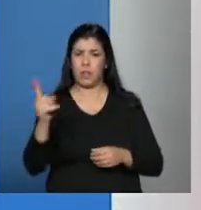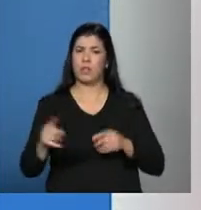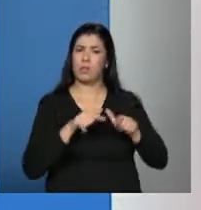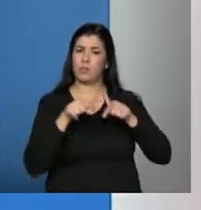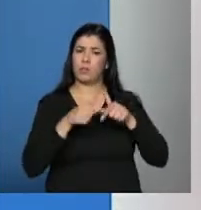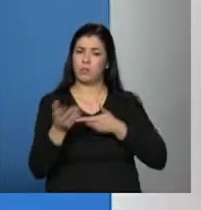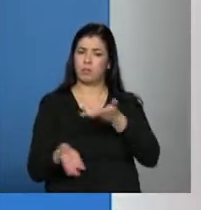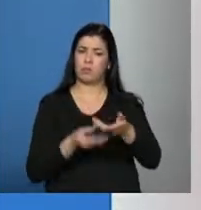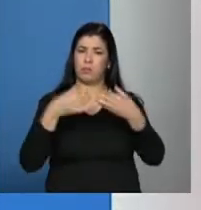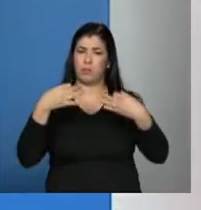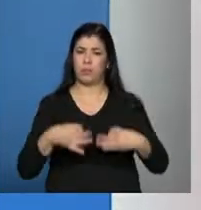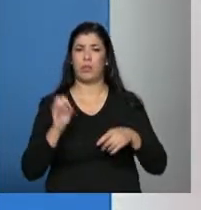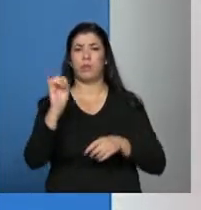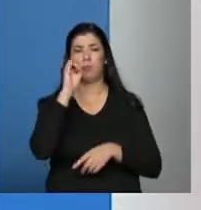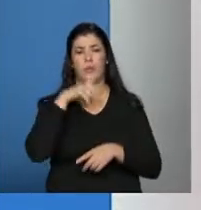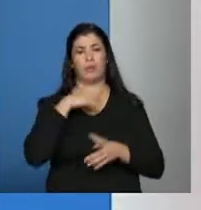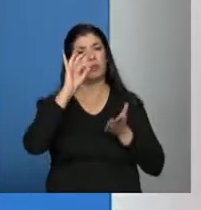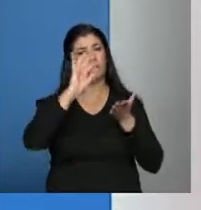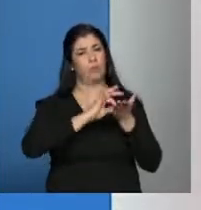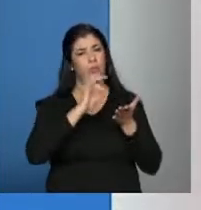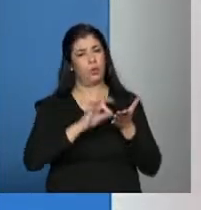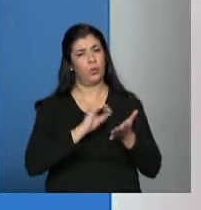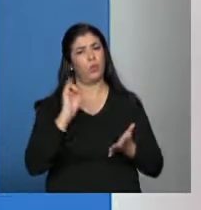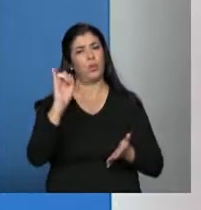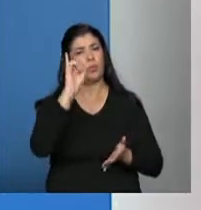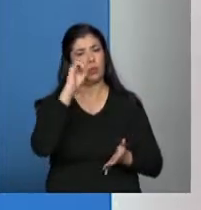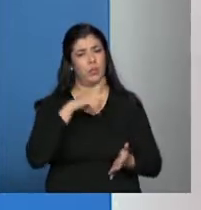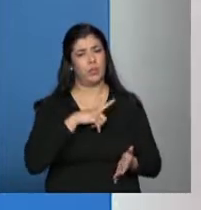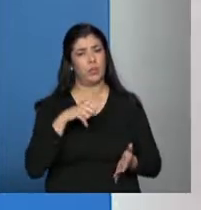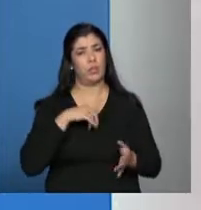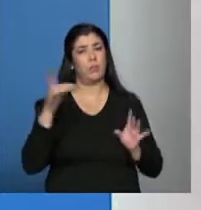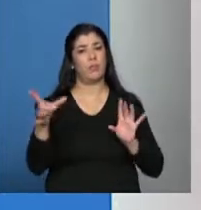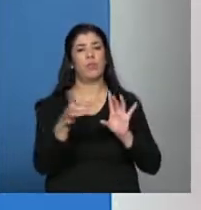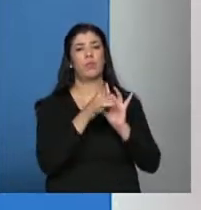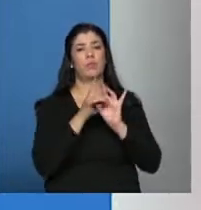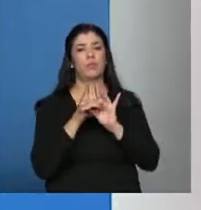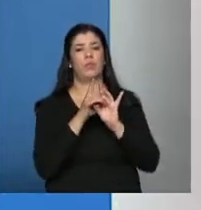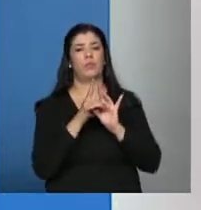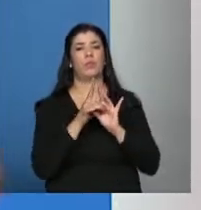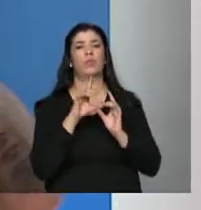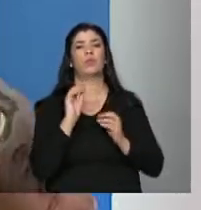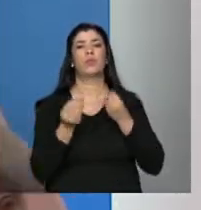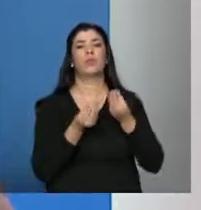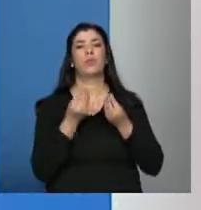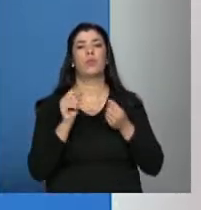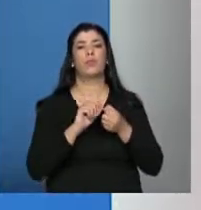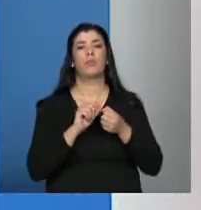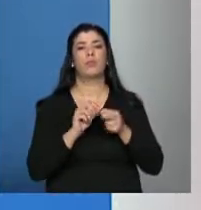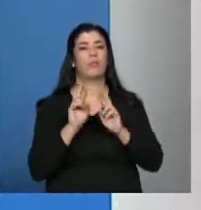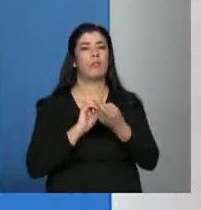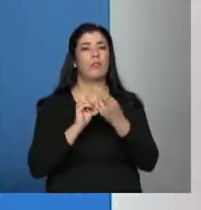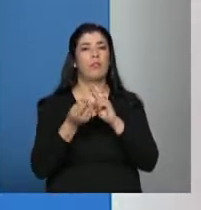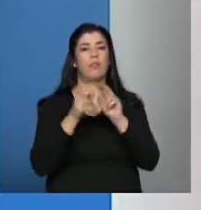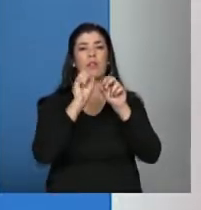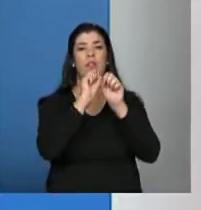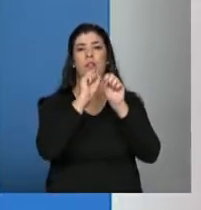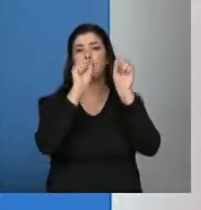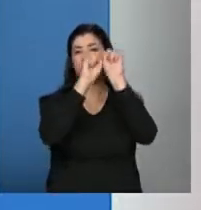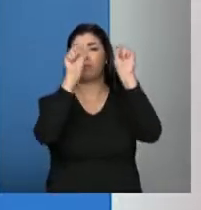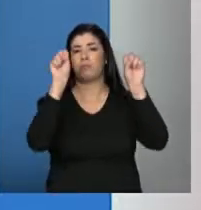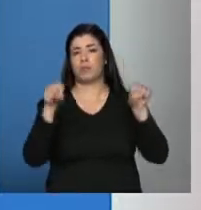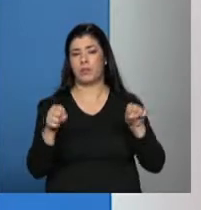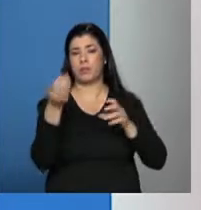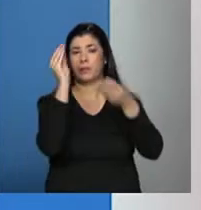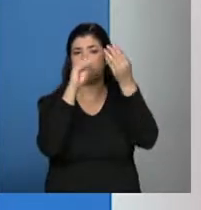se abrir para o cadastro, da importância da gente criar um vínculo da rede toda, para que essas ofertas